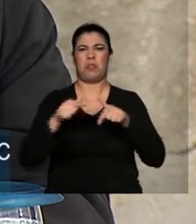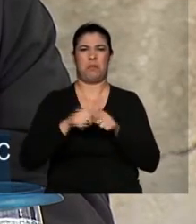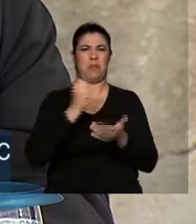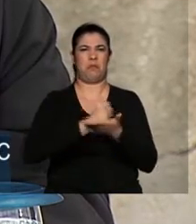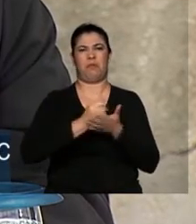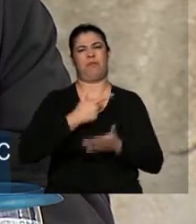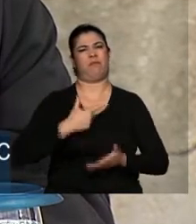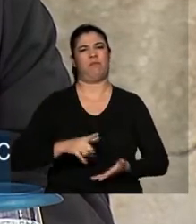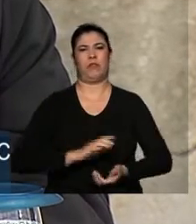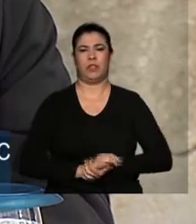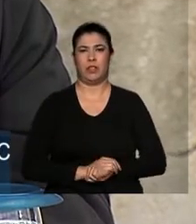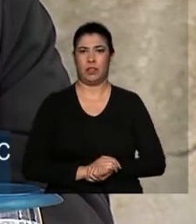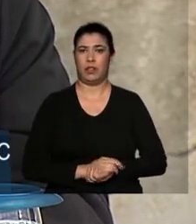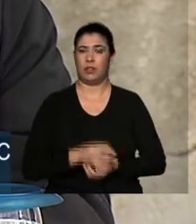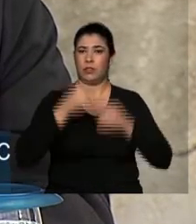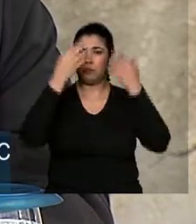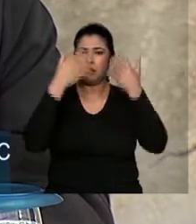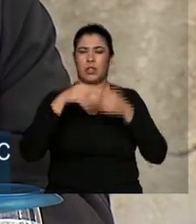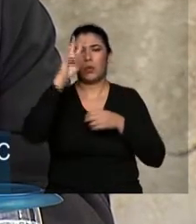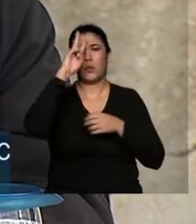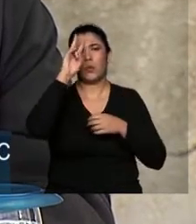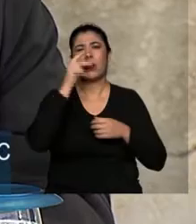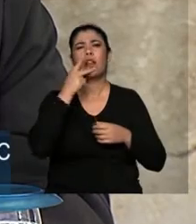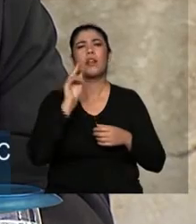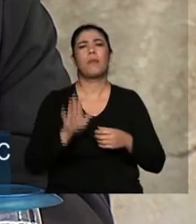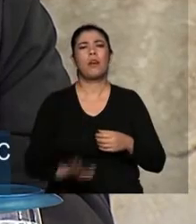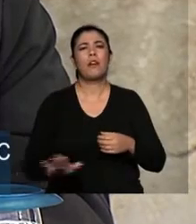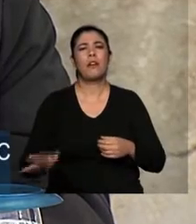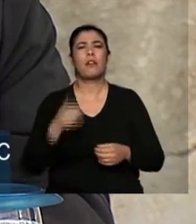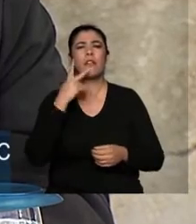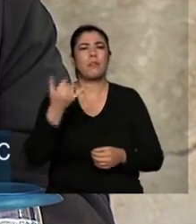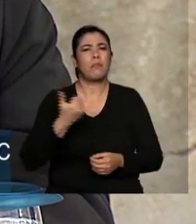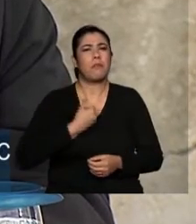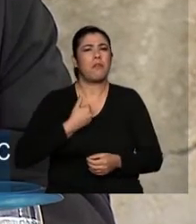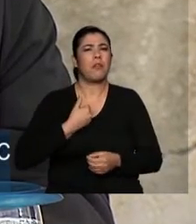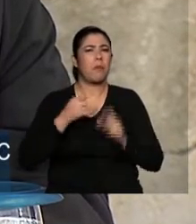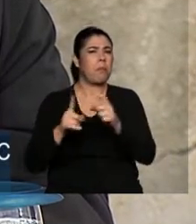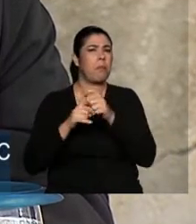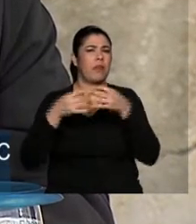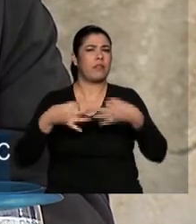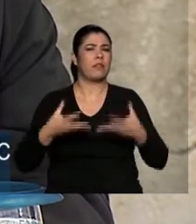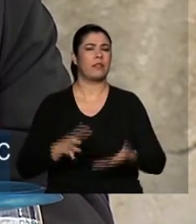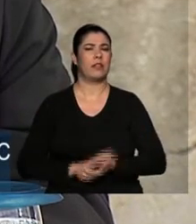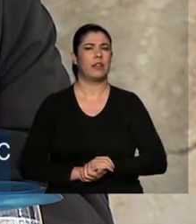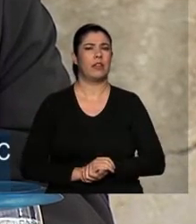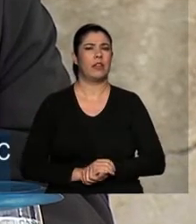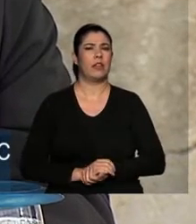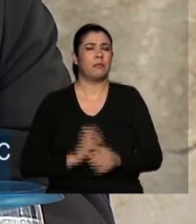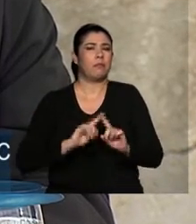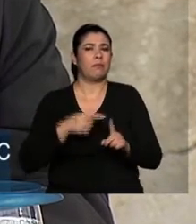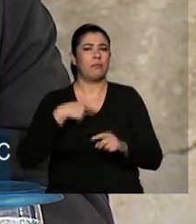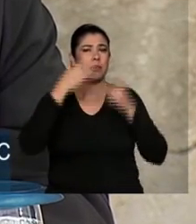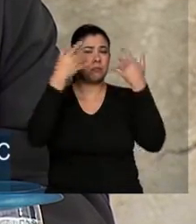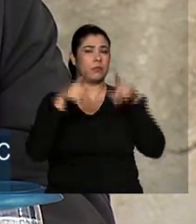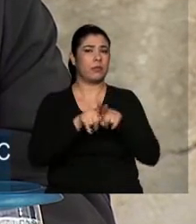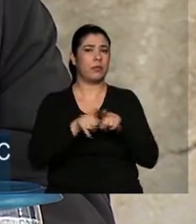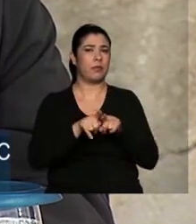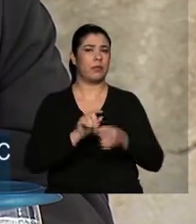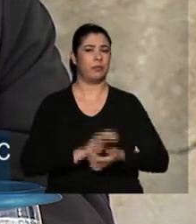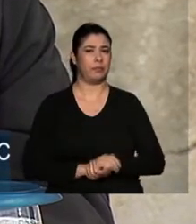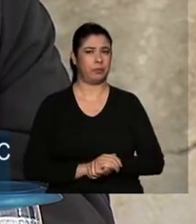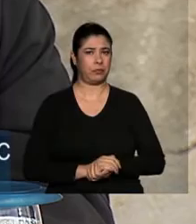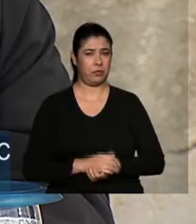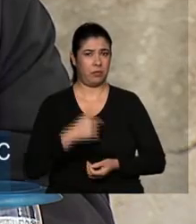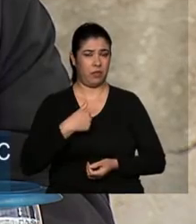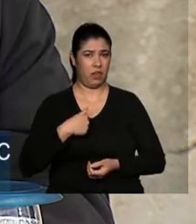É claro que eu estou falando no meu português. não me lembro mais o português que ele usava. Enfim. Disse mais. Eu ganho